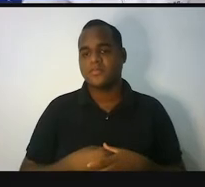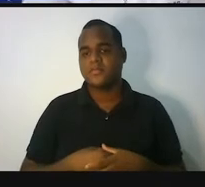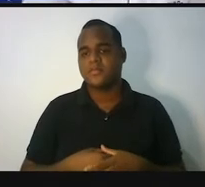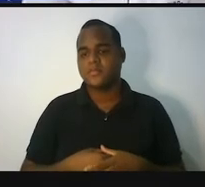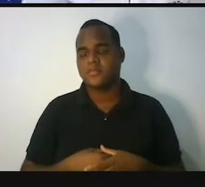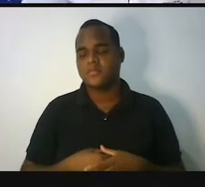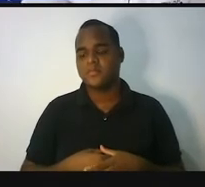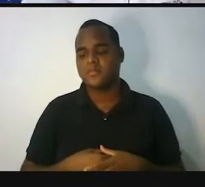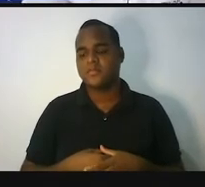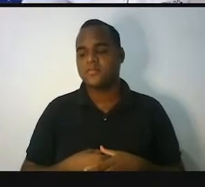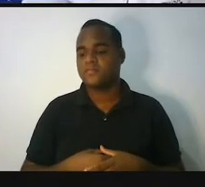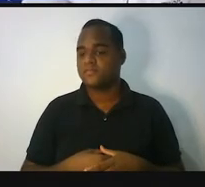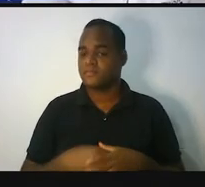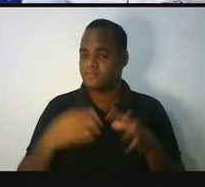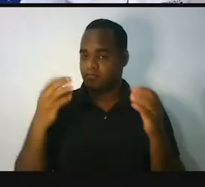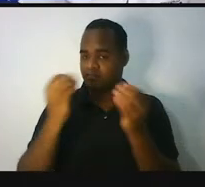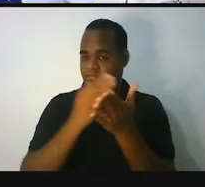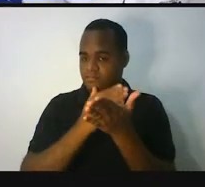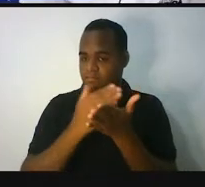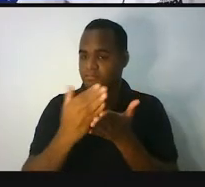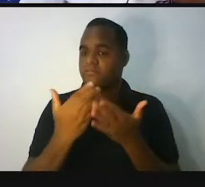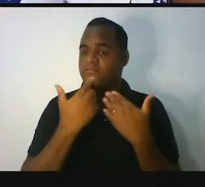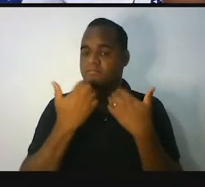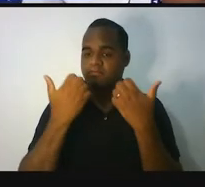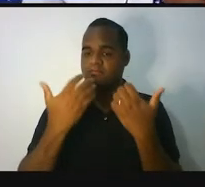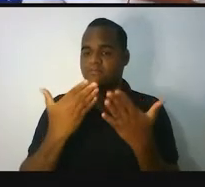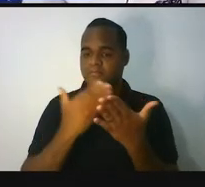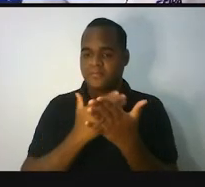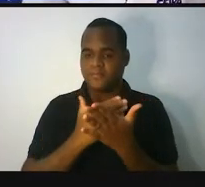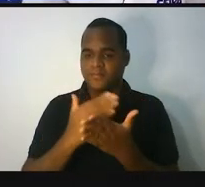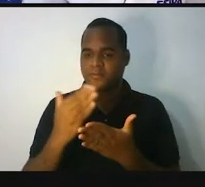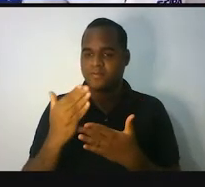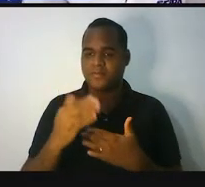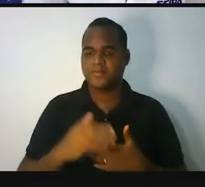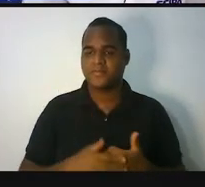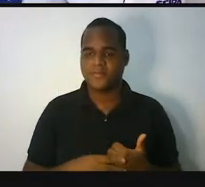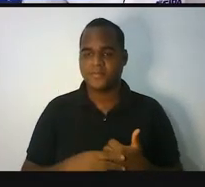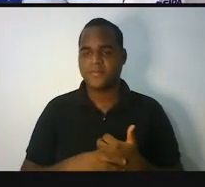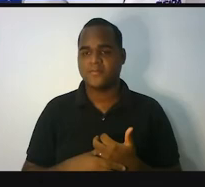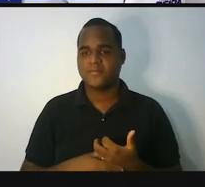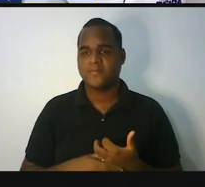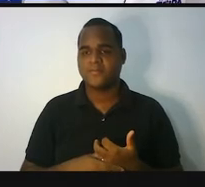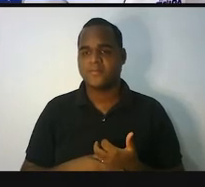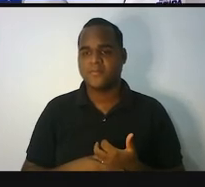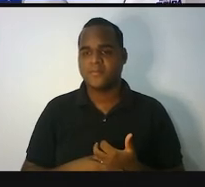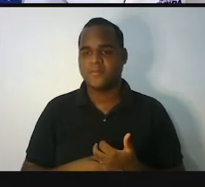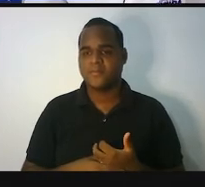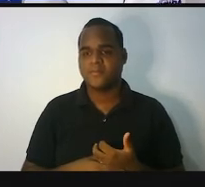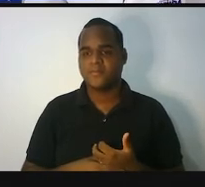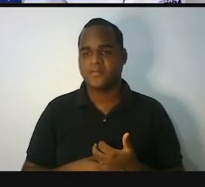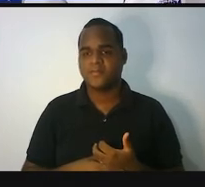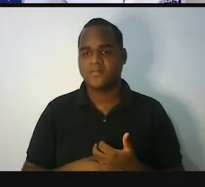mostrando o início. E aí, quando você somar todos aqui,